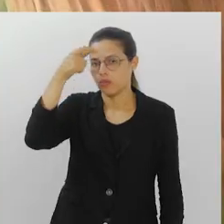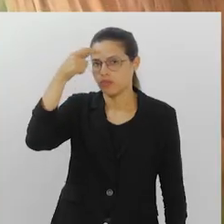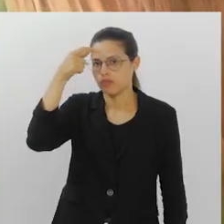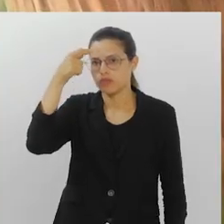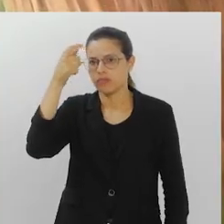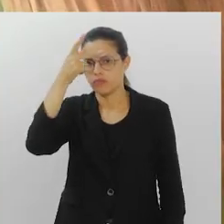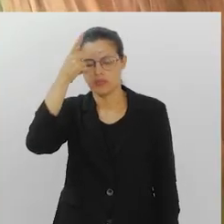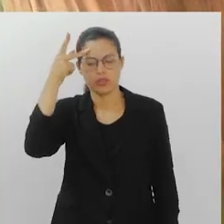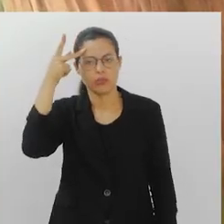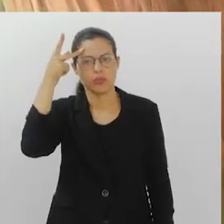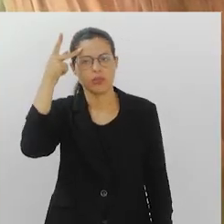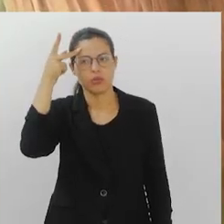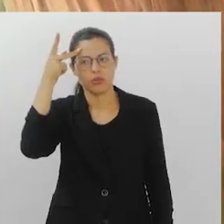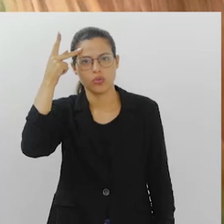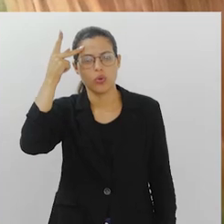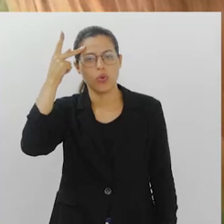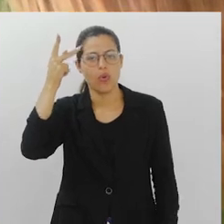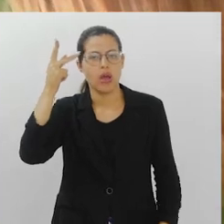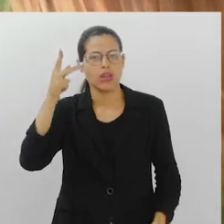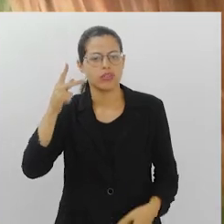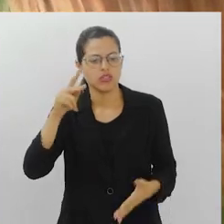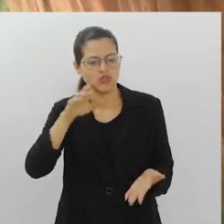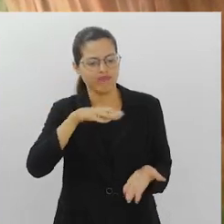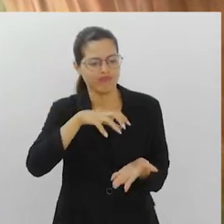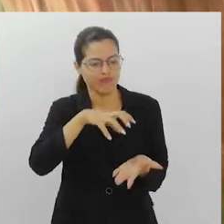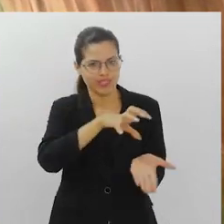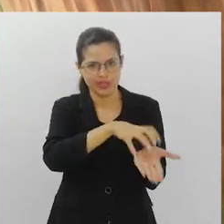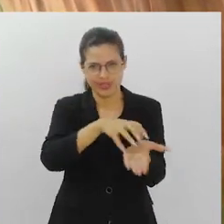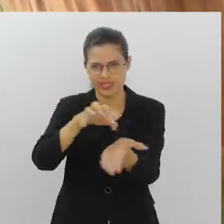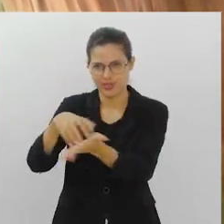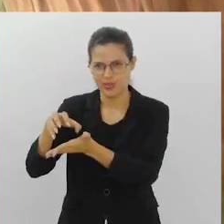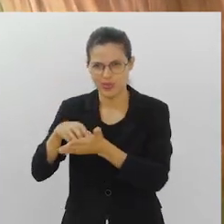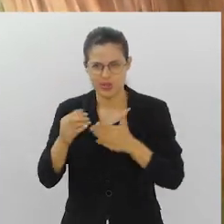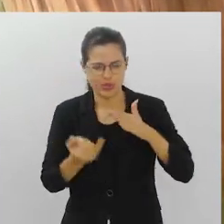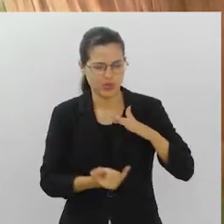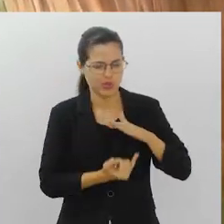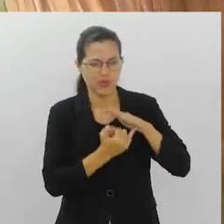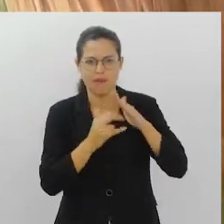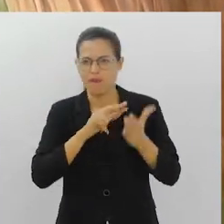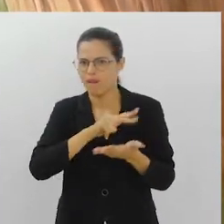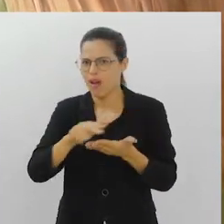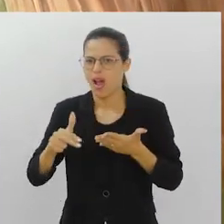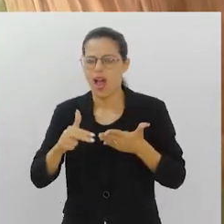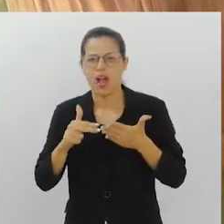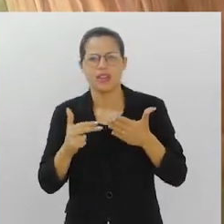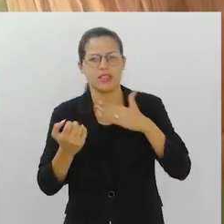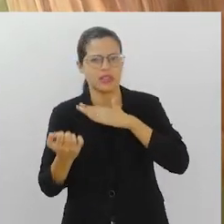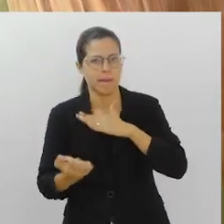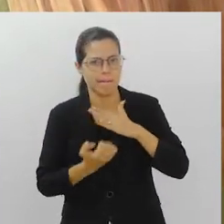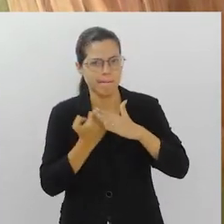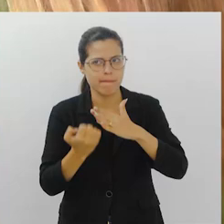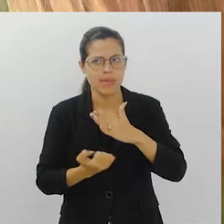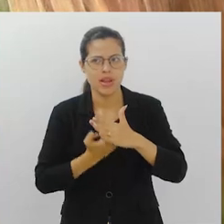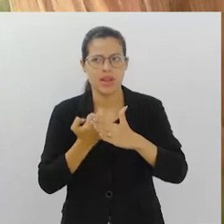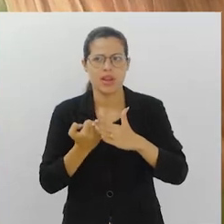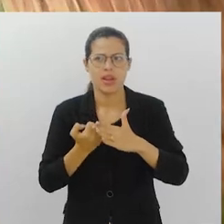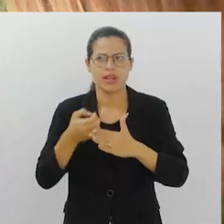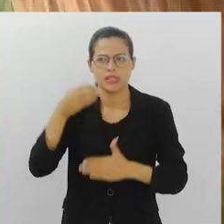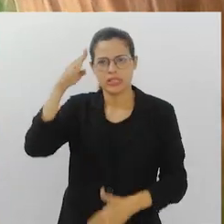pessoas. E, quando a gente integra diversos setores da sociedade, empresas, academia,